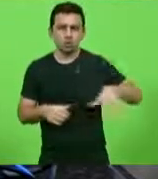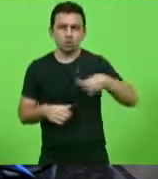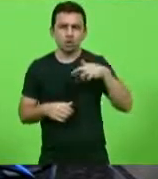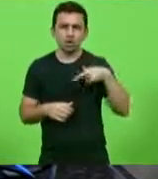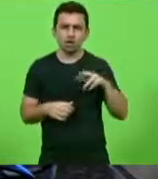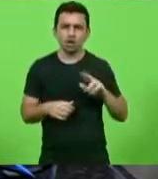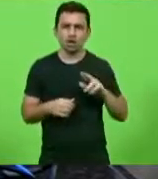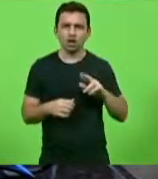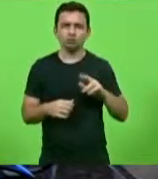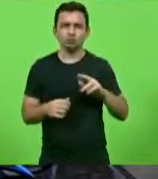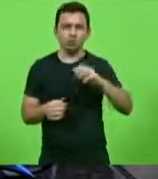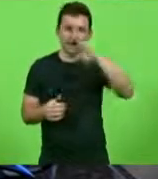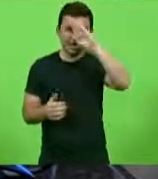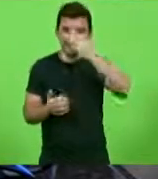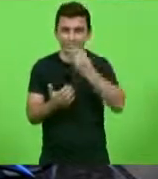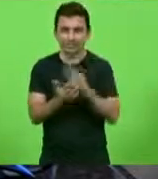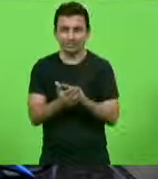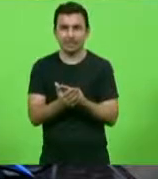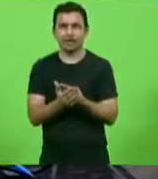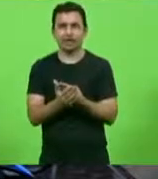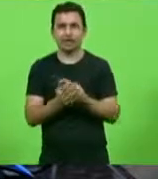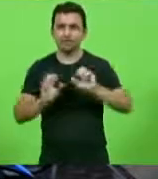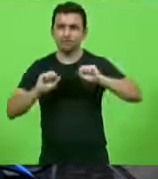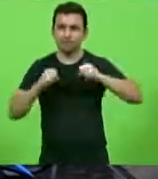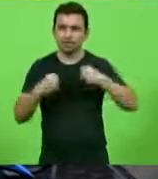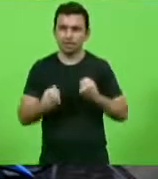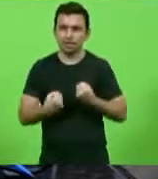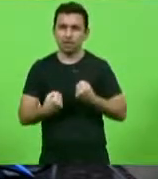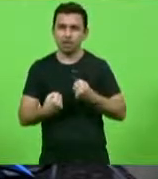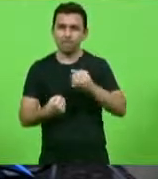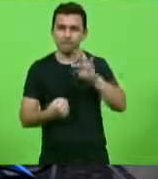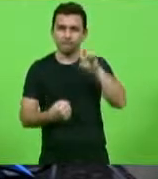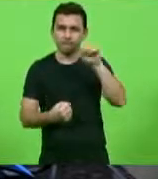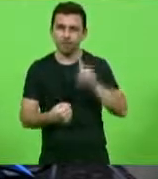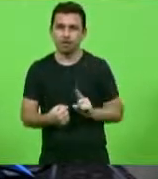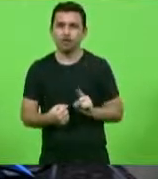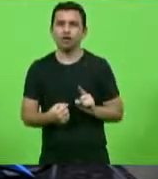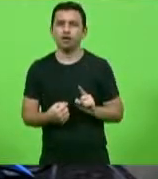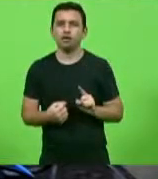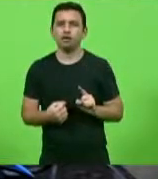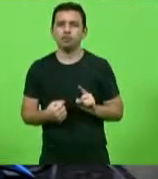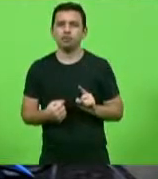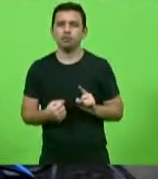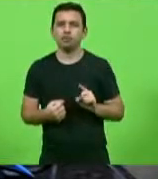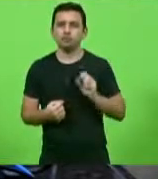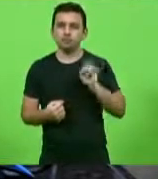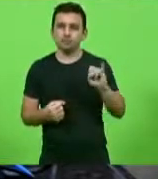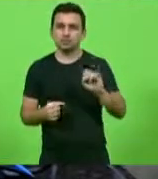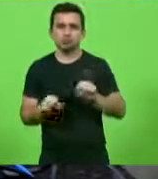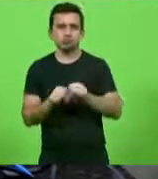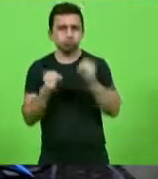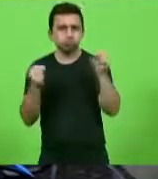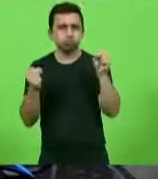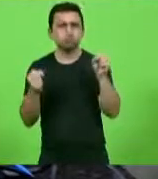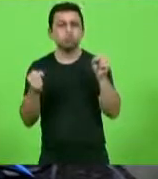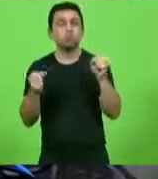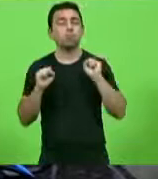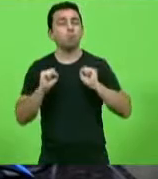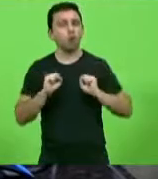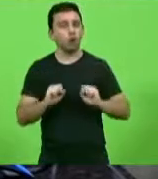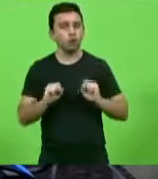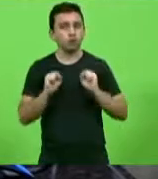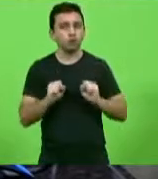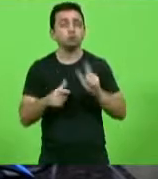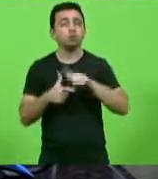liberdade de se crer, se acreditar e se defender uma fé, ela foi corrompida, foi também corrompido junto